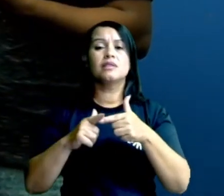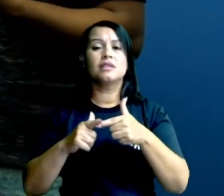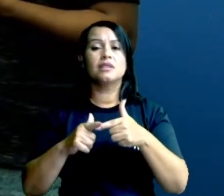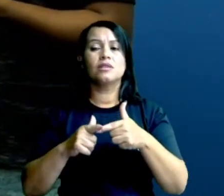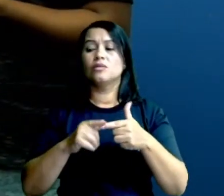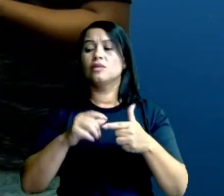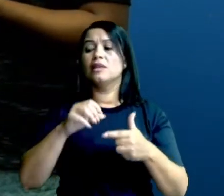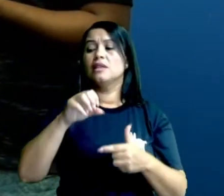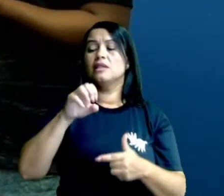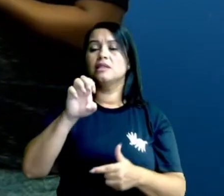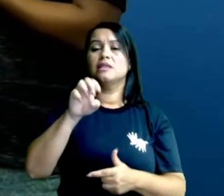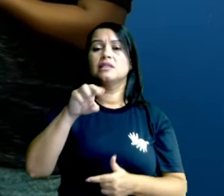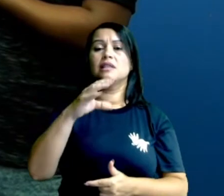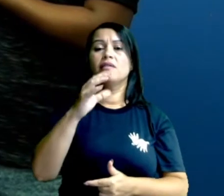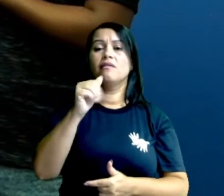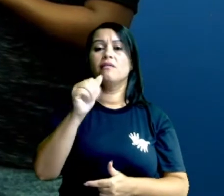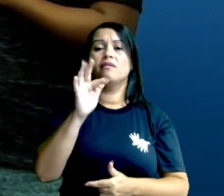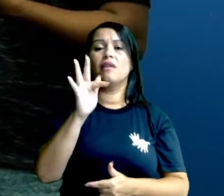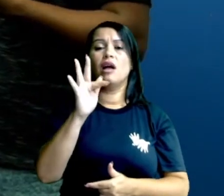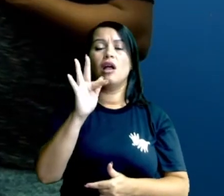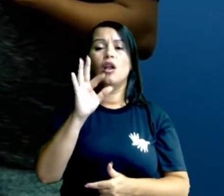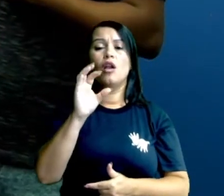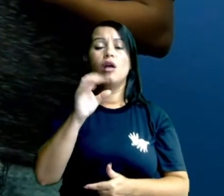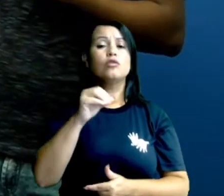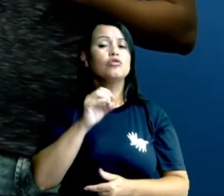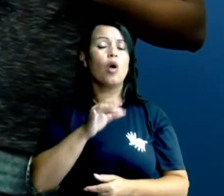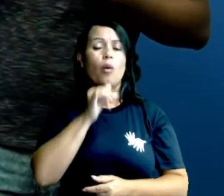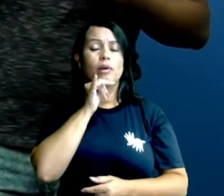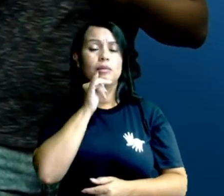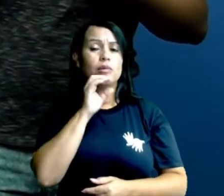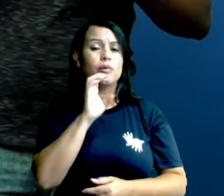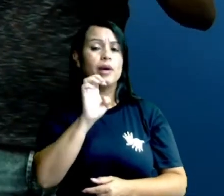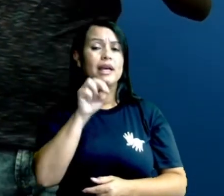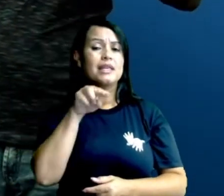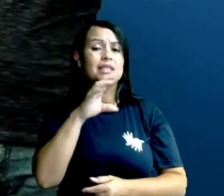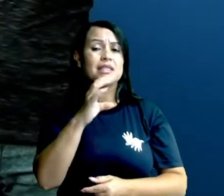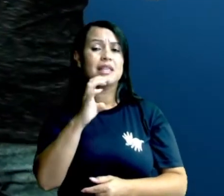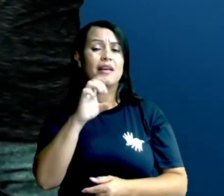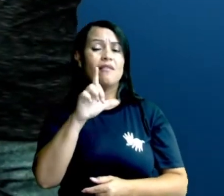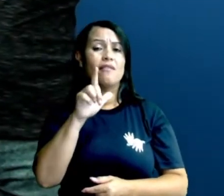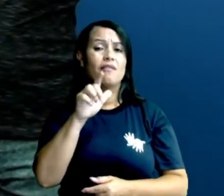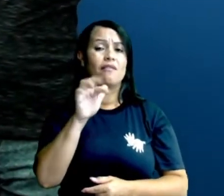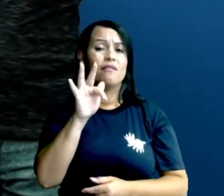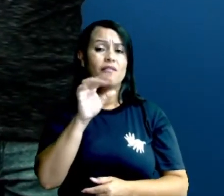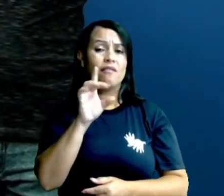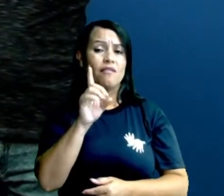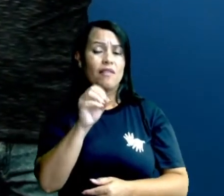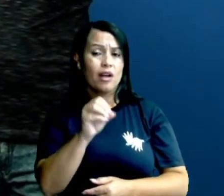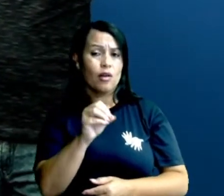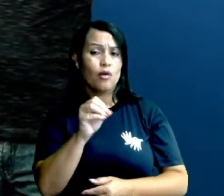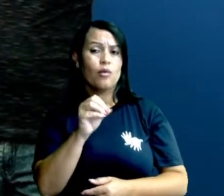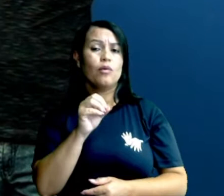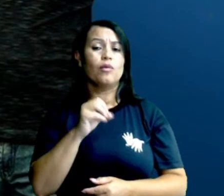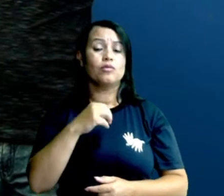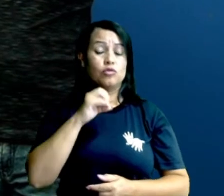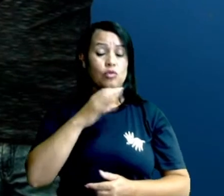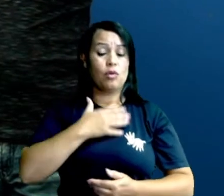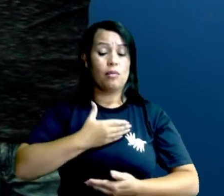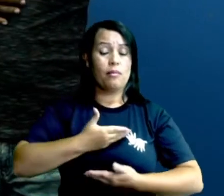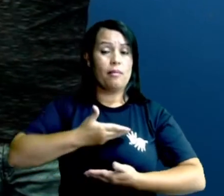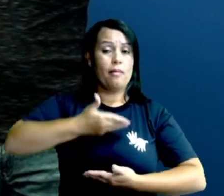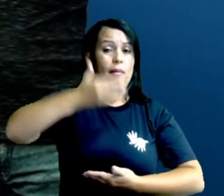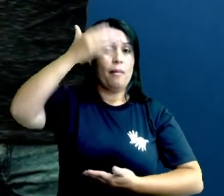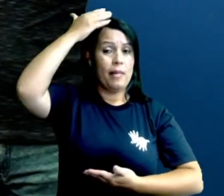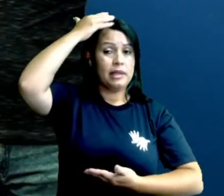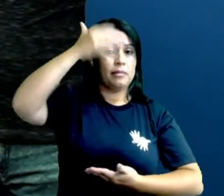cefalotórax e abdômen. O cefalotórax quer dizer céfalo, quer dizer cabeça, e o tórax, o próprio